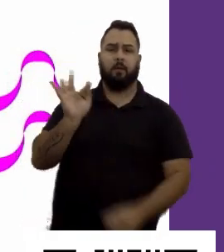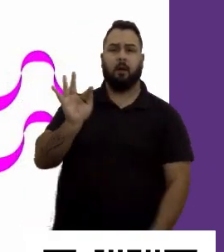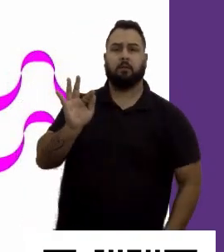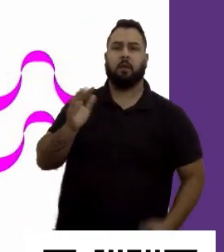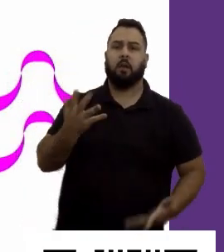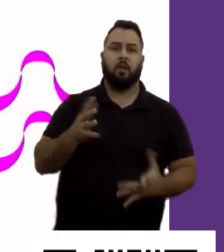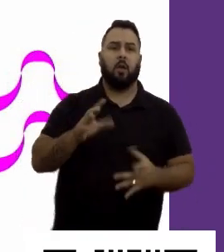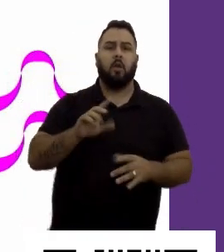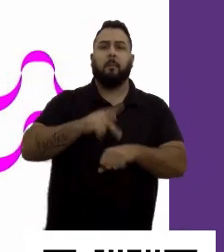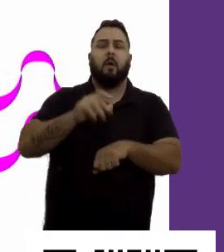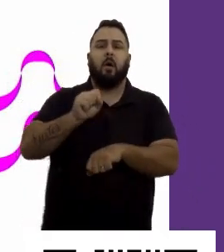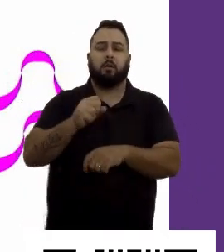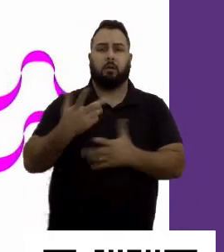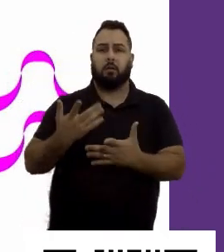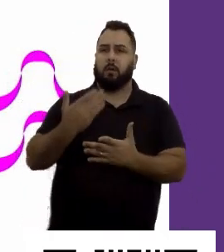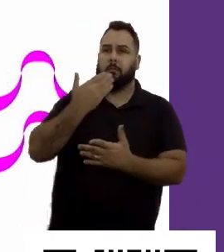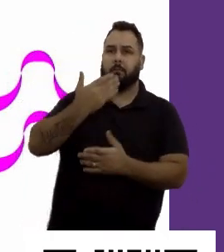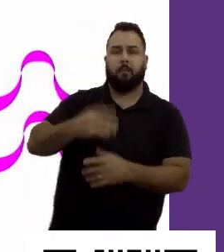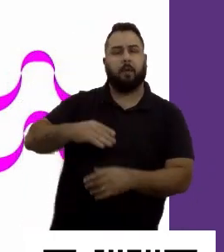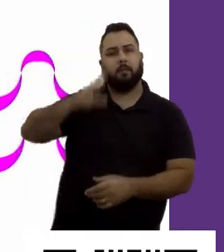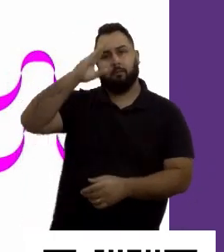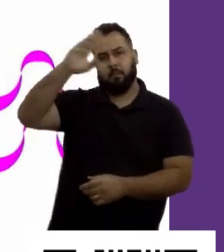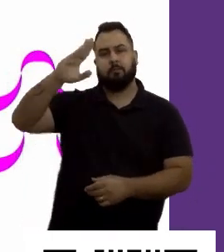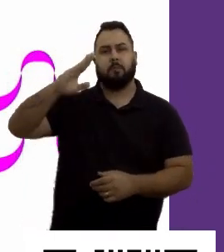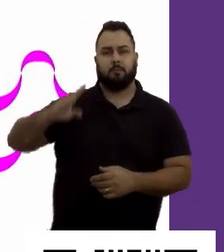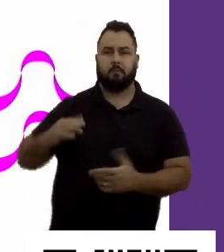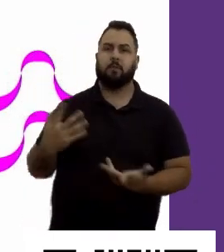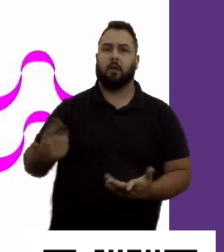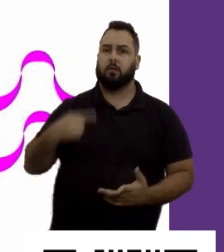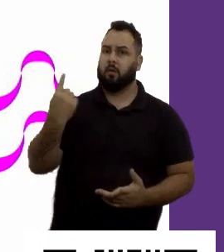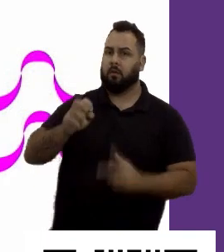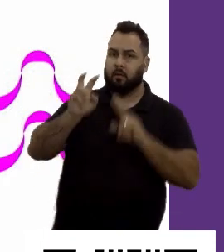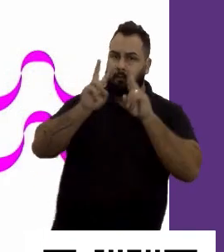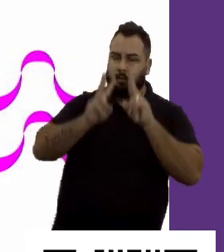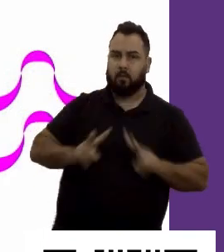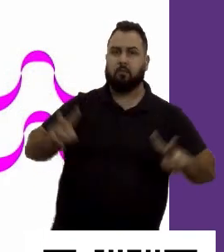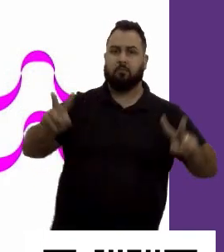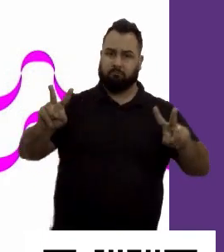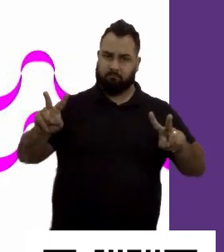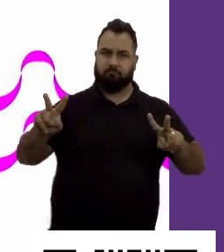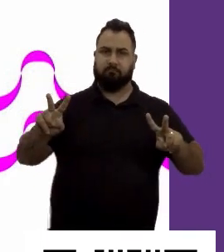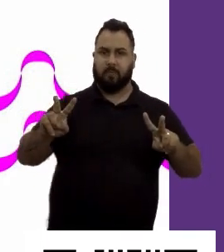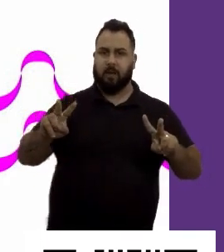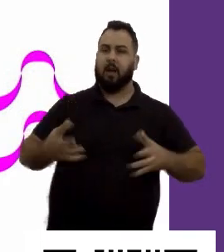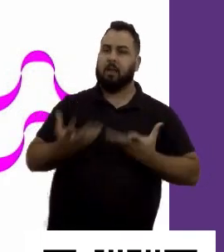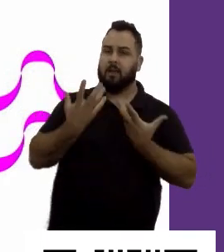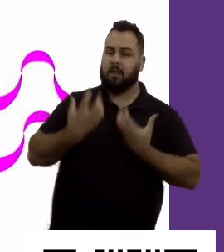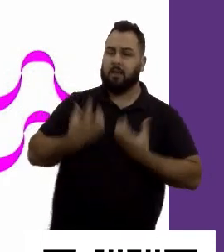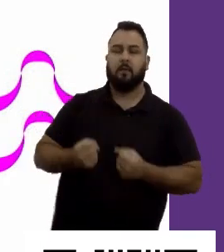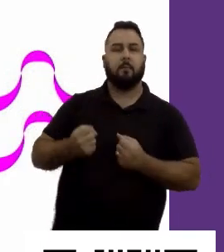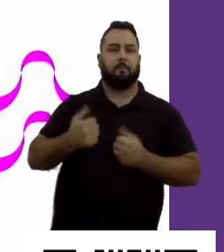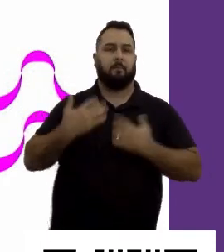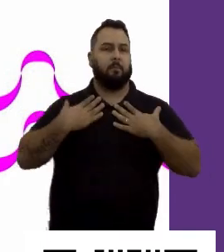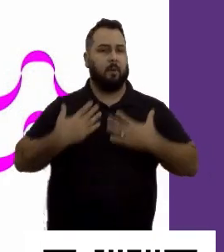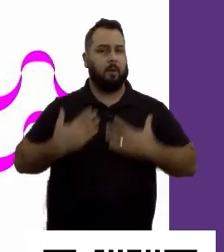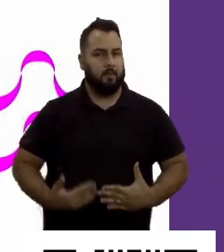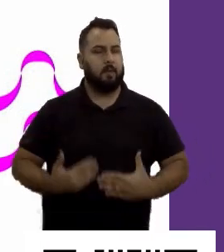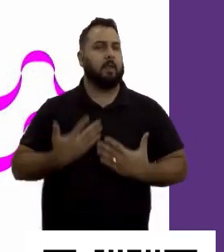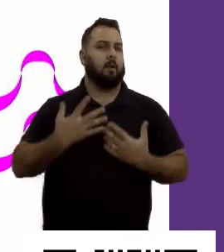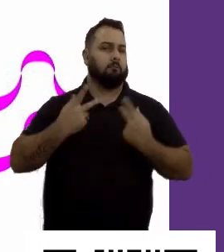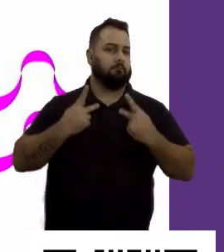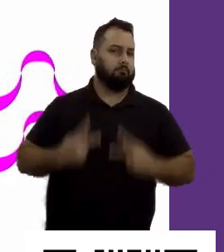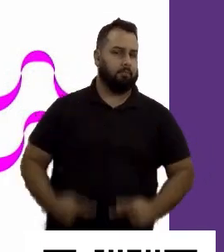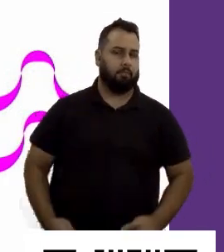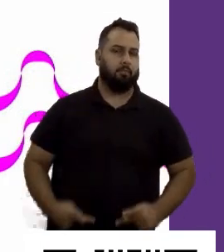pós-graduação, mas pede principalmente a nossa visão com relação à aderência comportamental que aquele